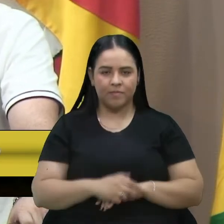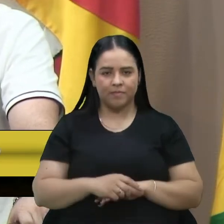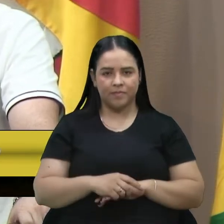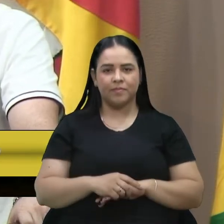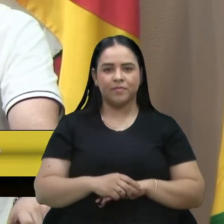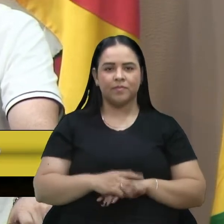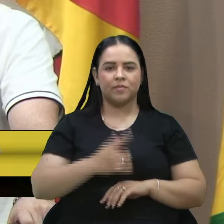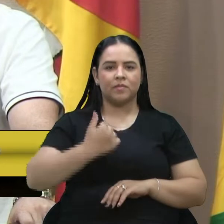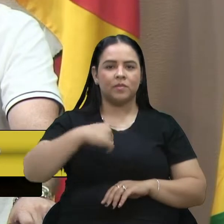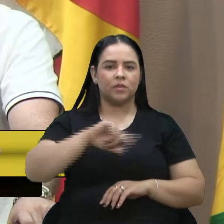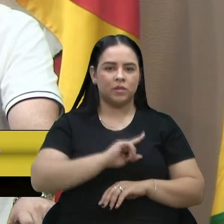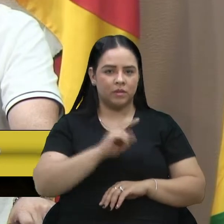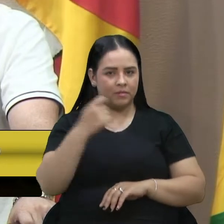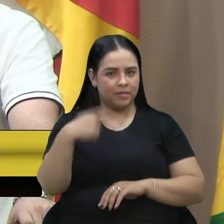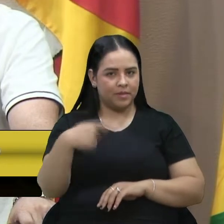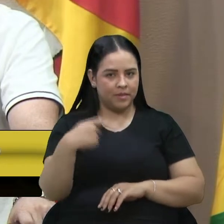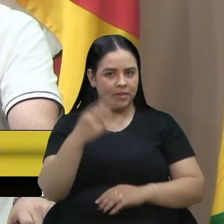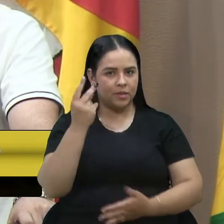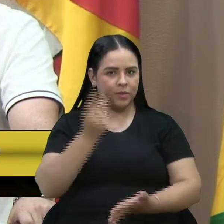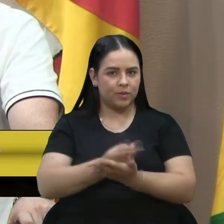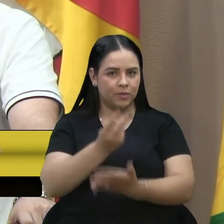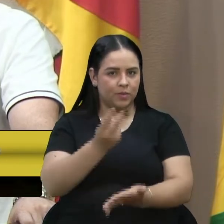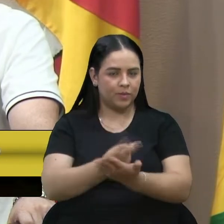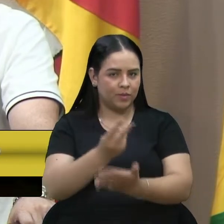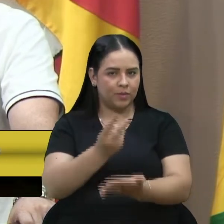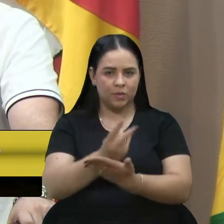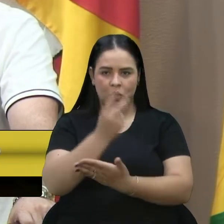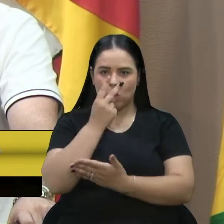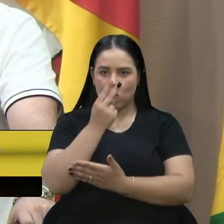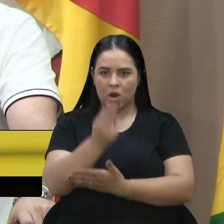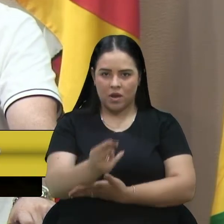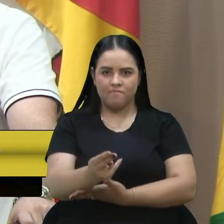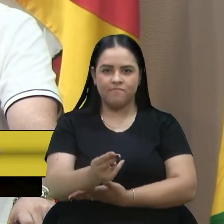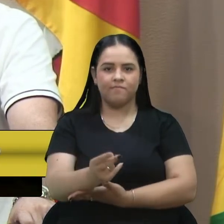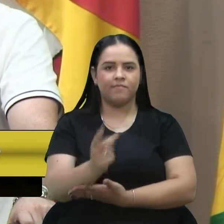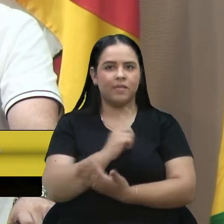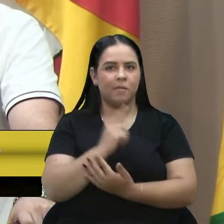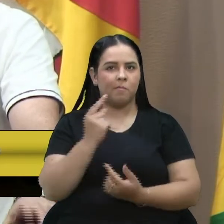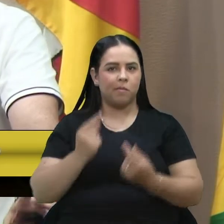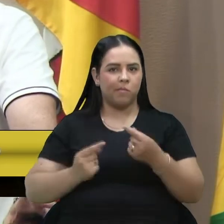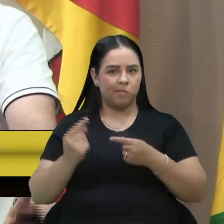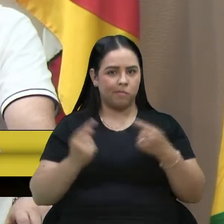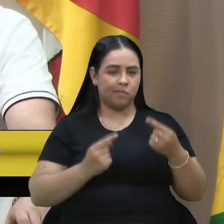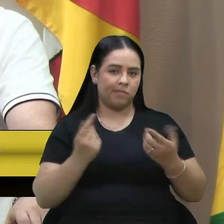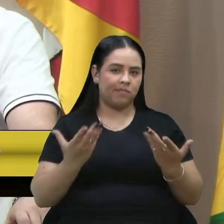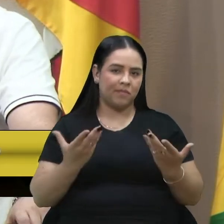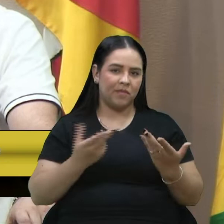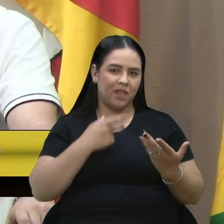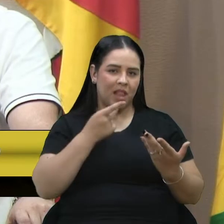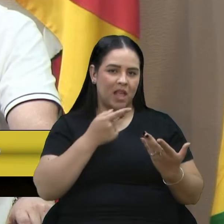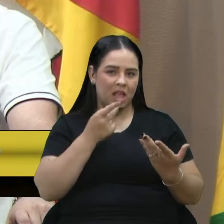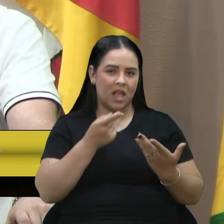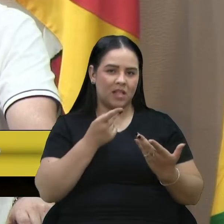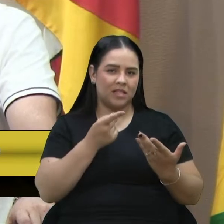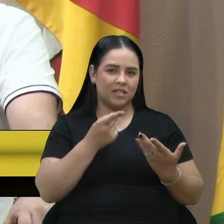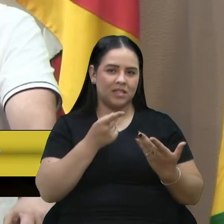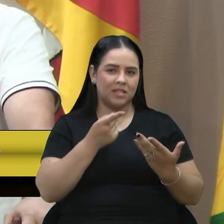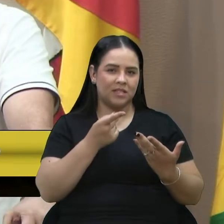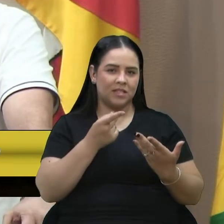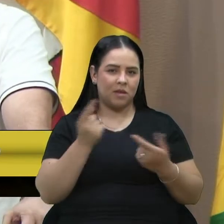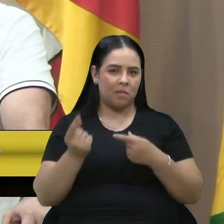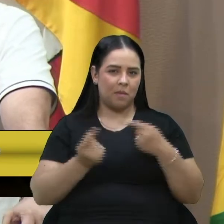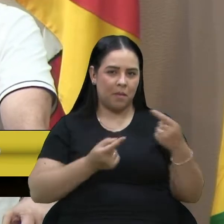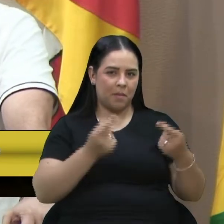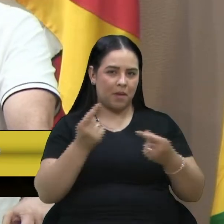exatamente isso. Nós temos que manter esse debate, vamos chamar assim de rixa, na